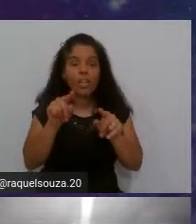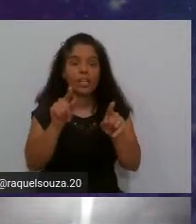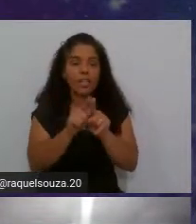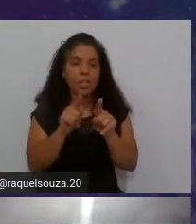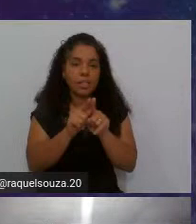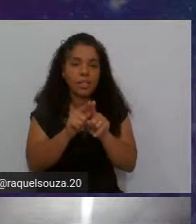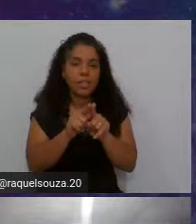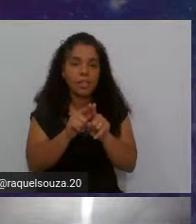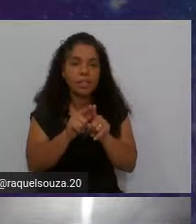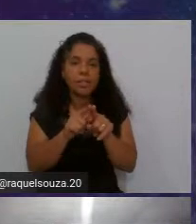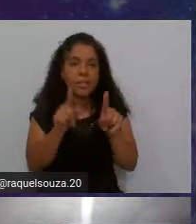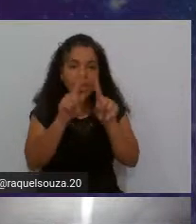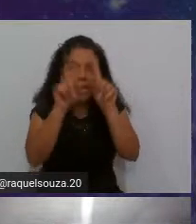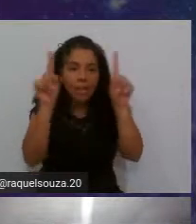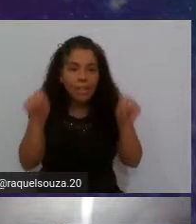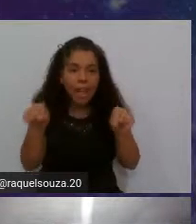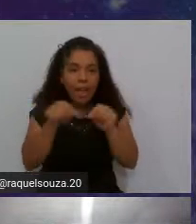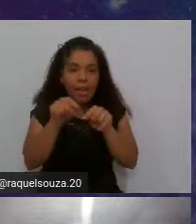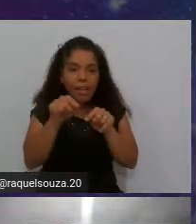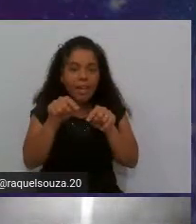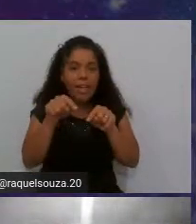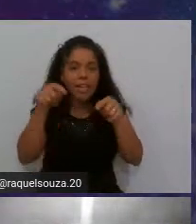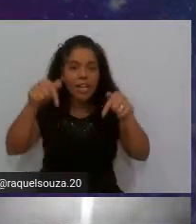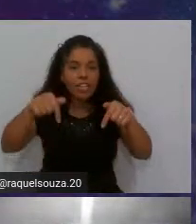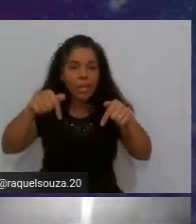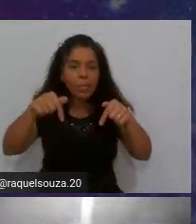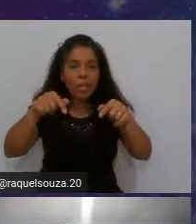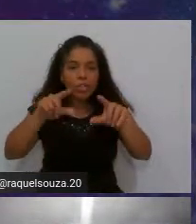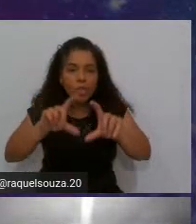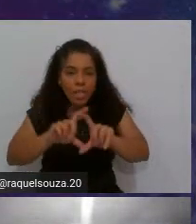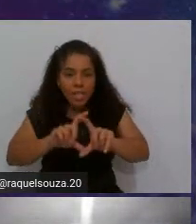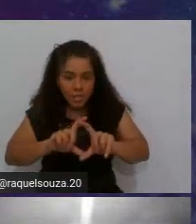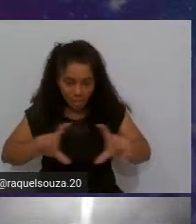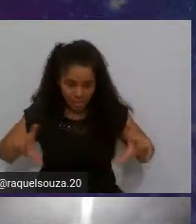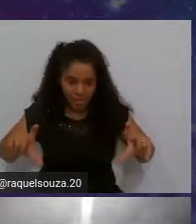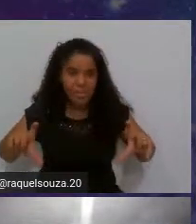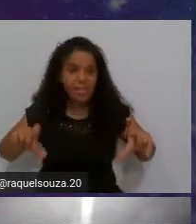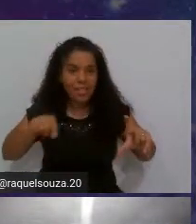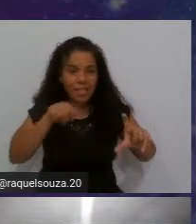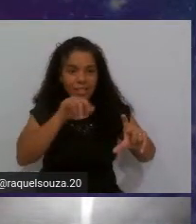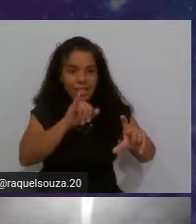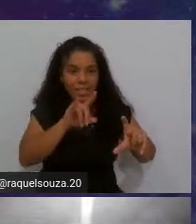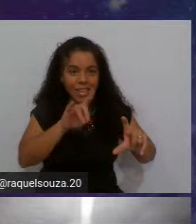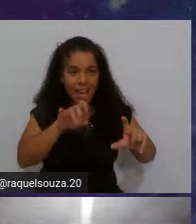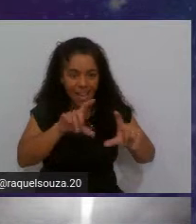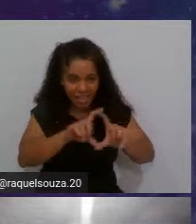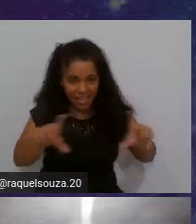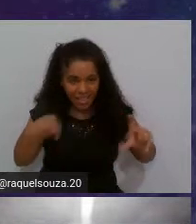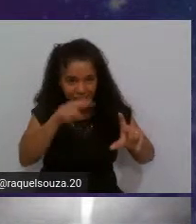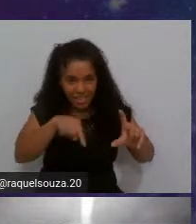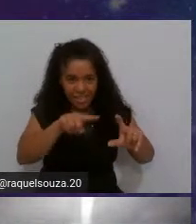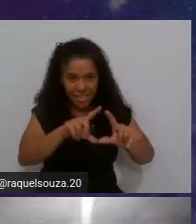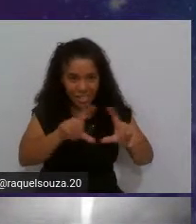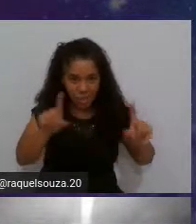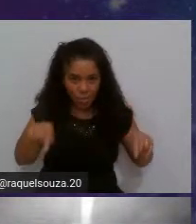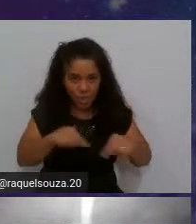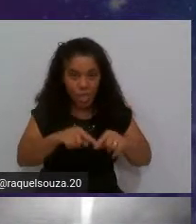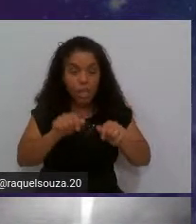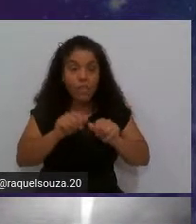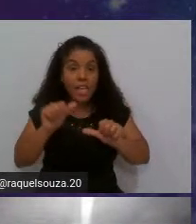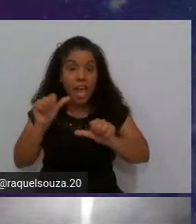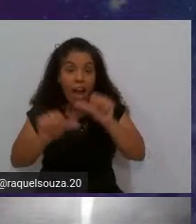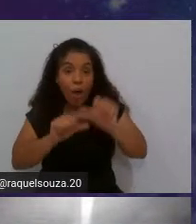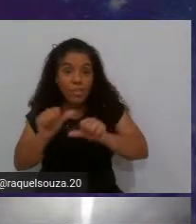nessa telinha aqui de baixo aqui nesse monitor aqui embaixo da sua IDE que assim que eu fizer alteração